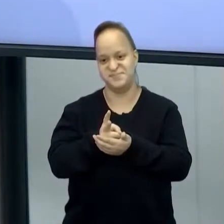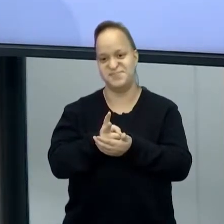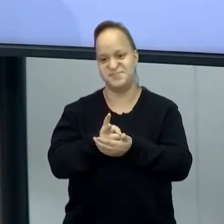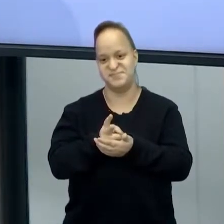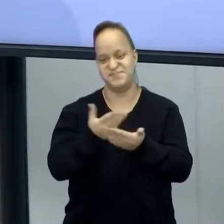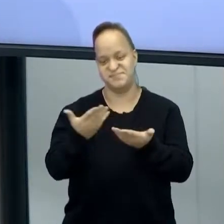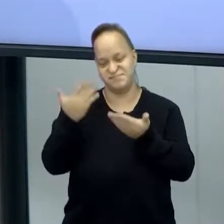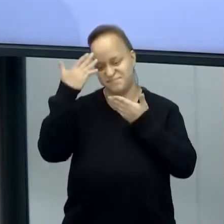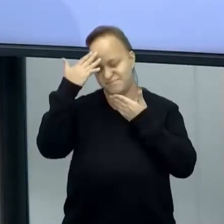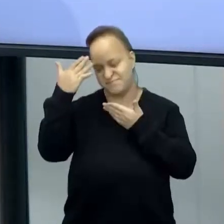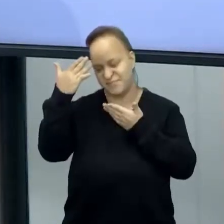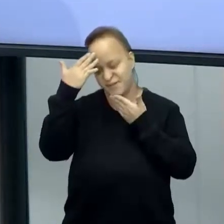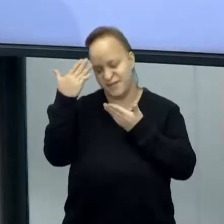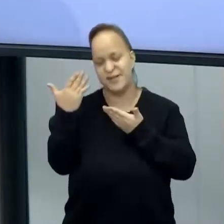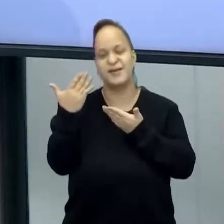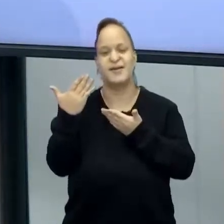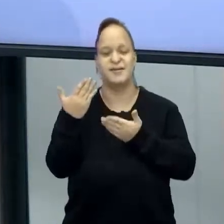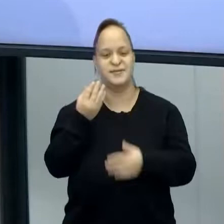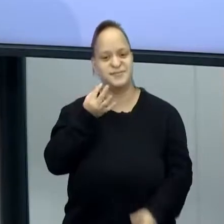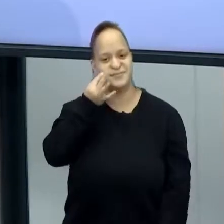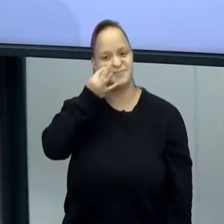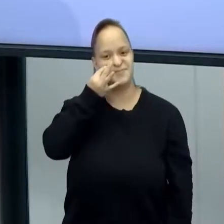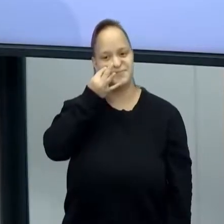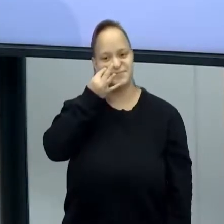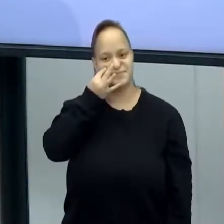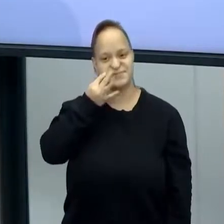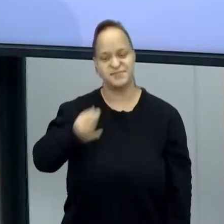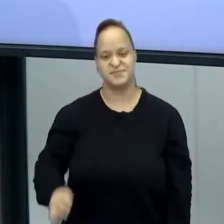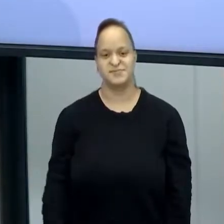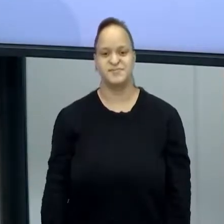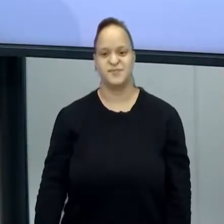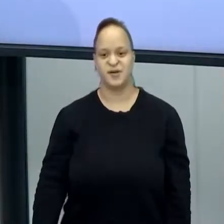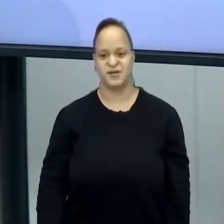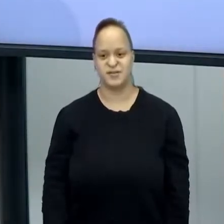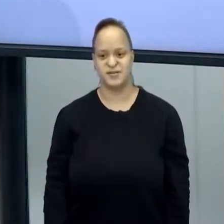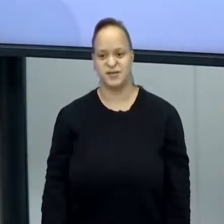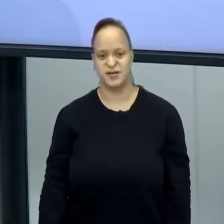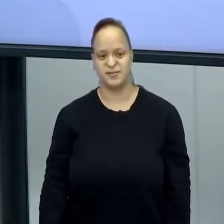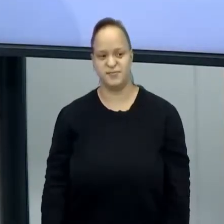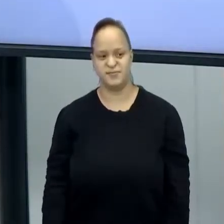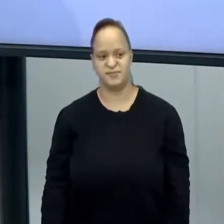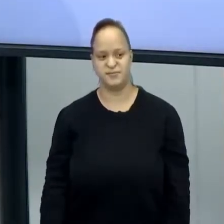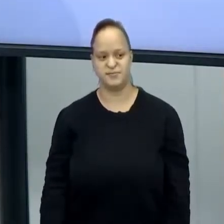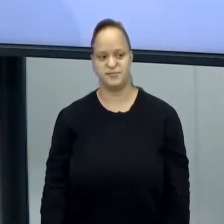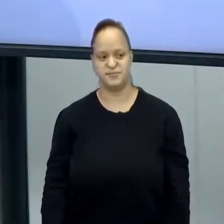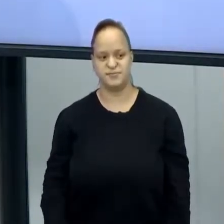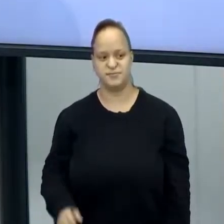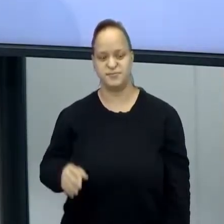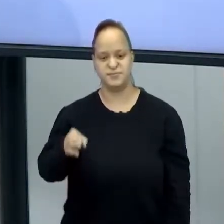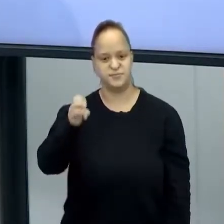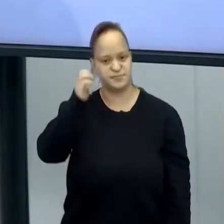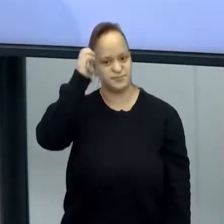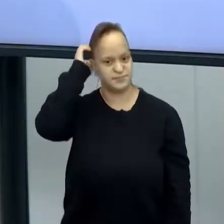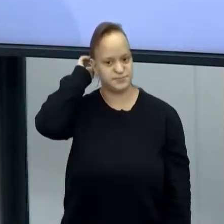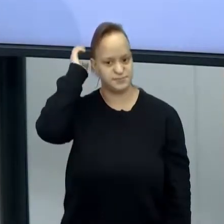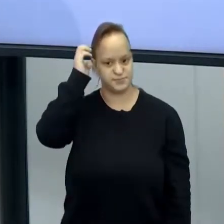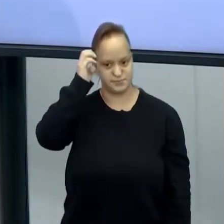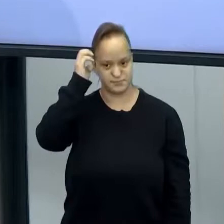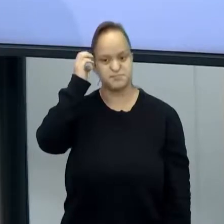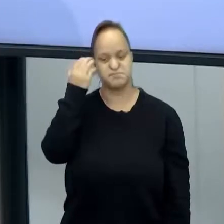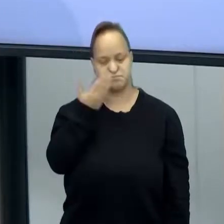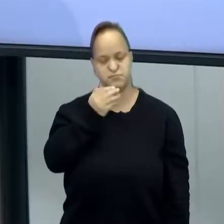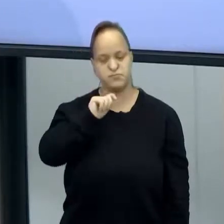Muito obrigada por você estar aqui, viu Bianca? Vamos lá! Qual é esse componente?